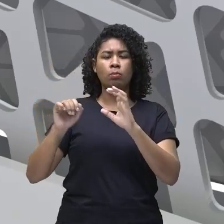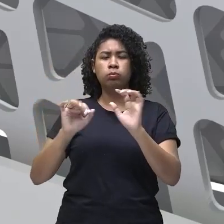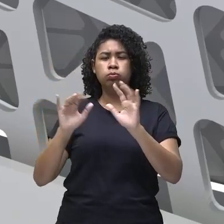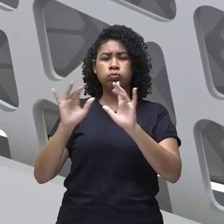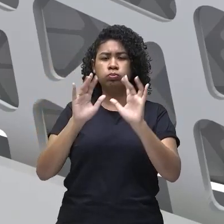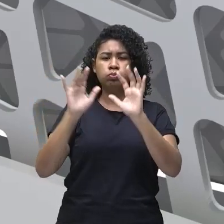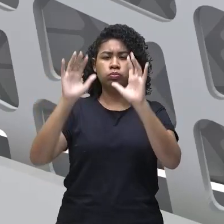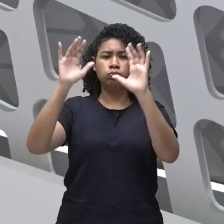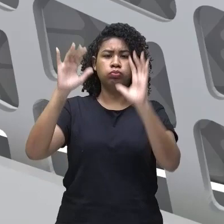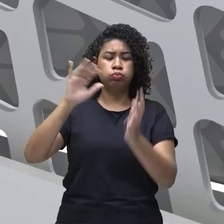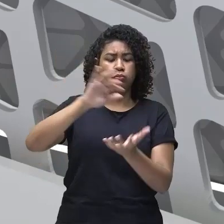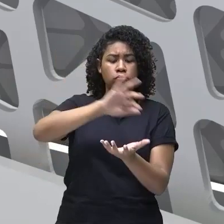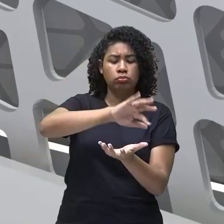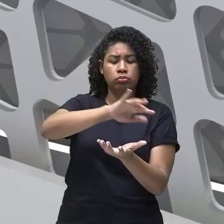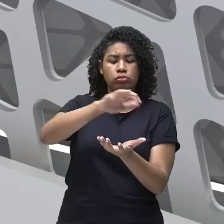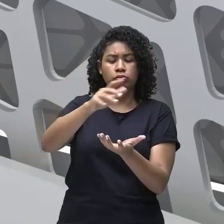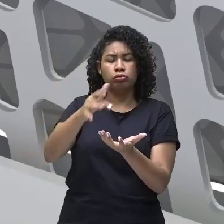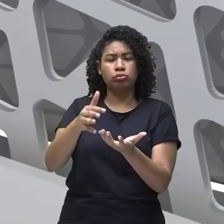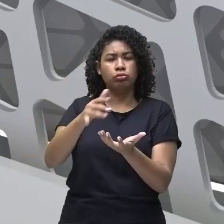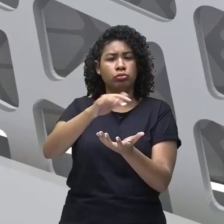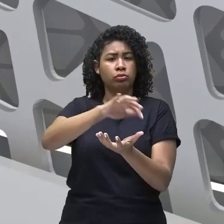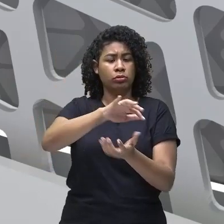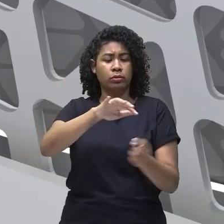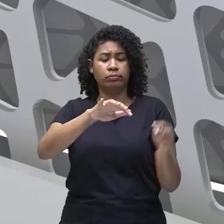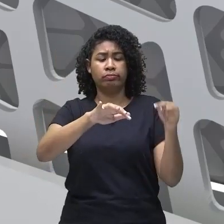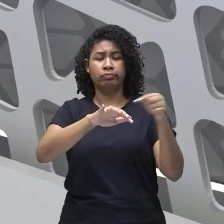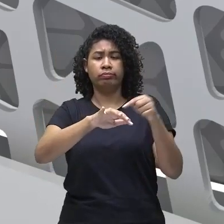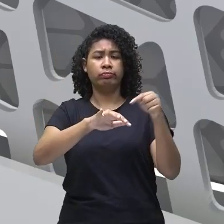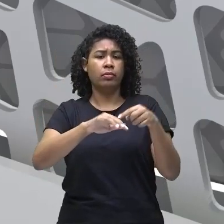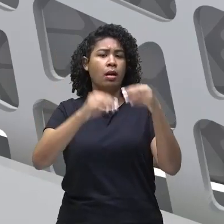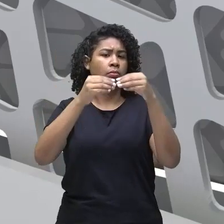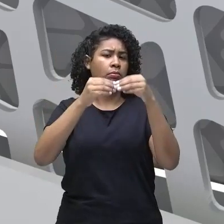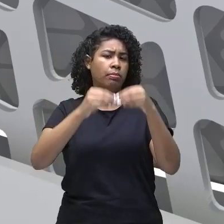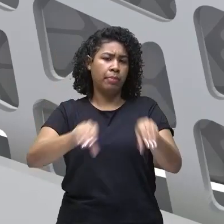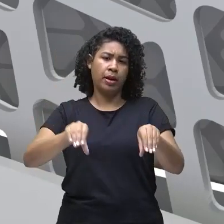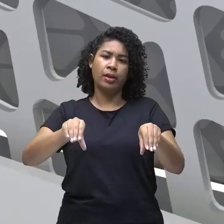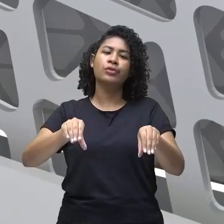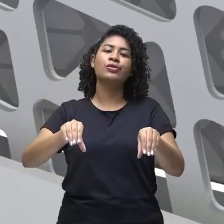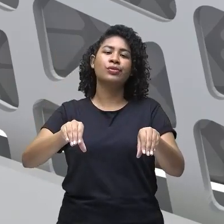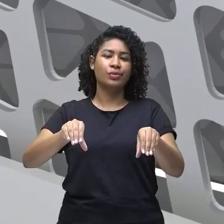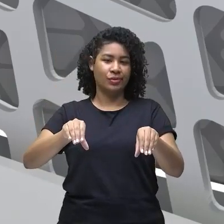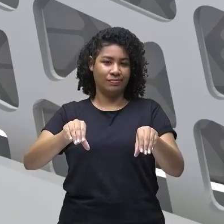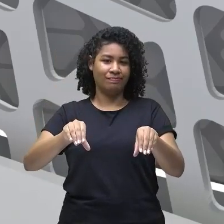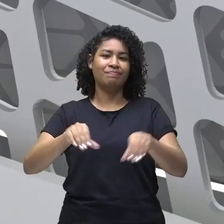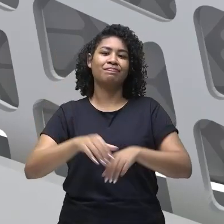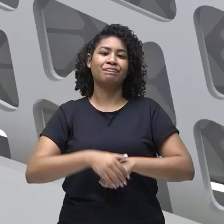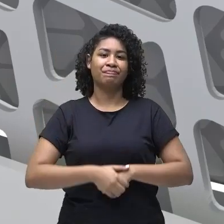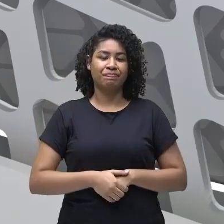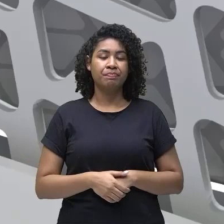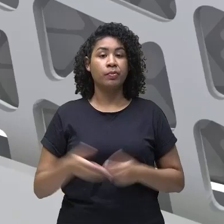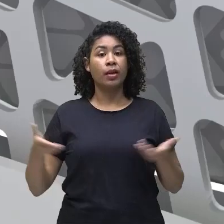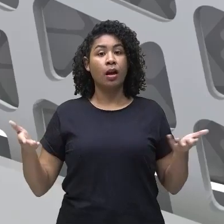pode ser prejudicial para esse fenômeno natural da Terra que é o efeito estufa. Vamos conhecer outro